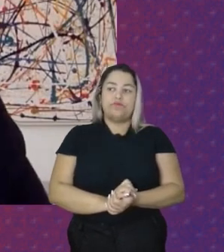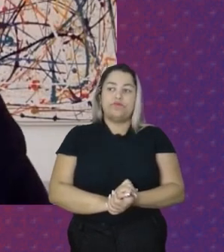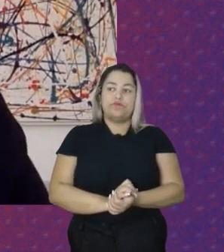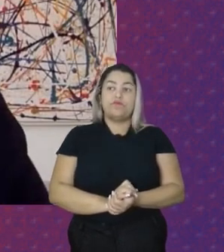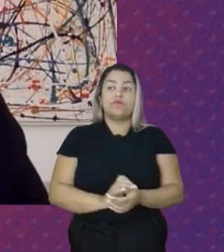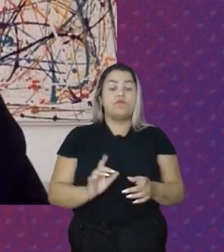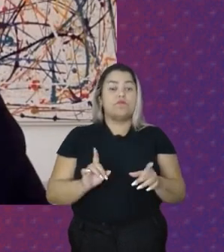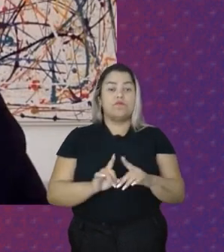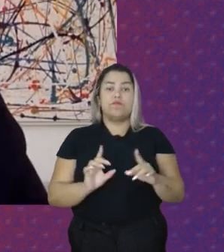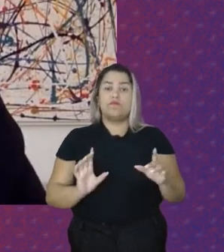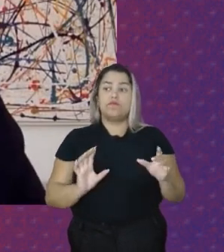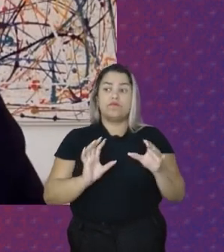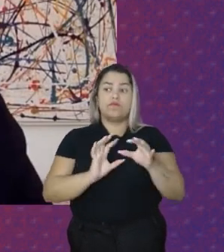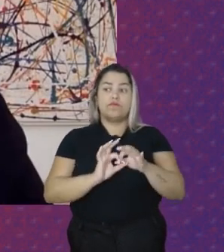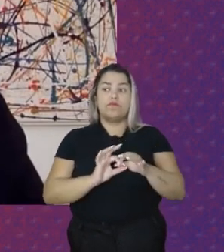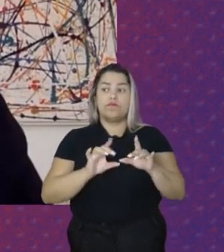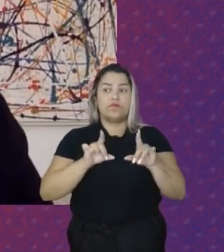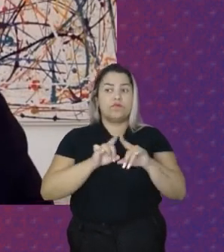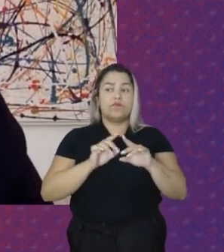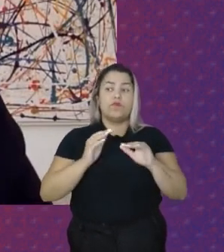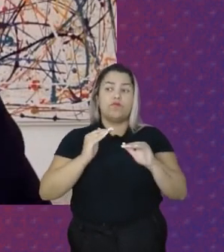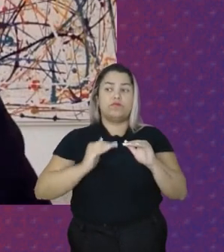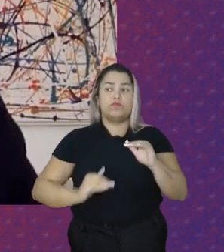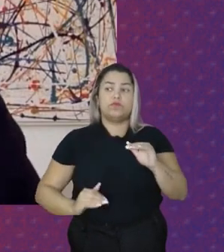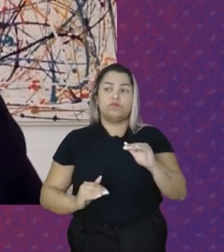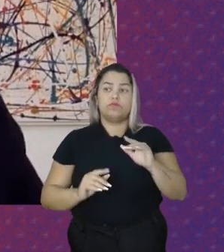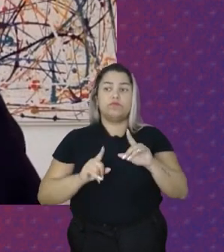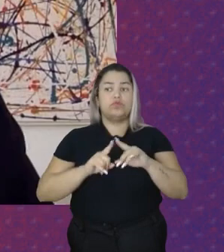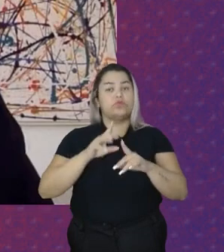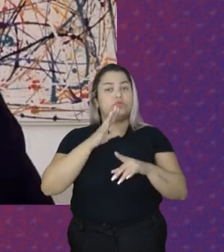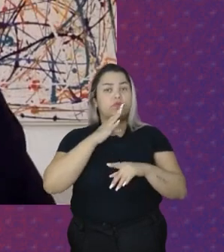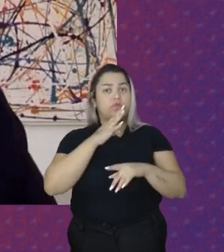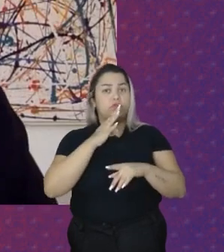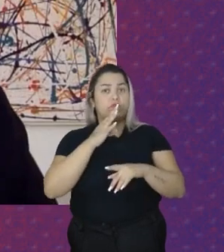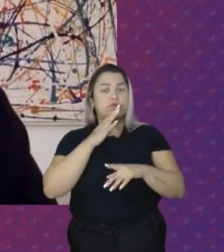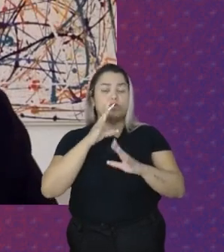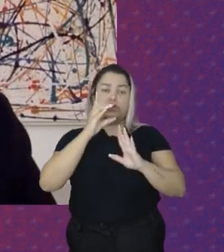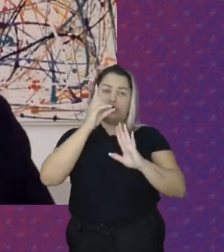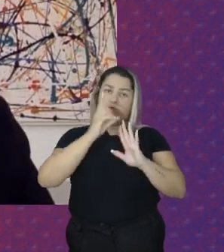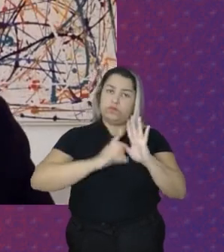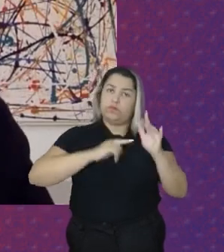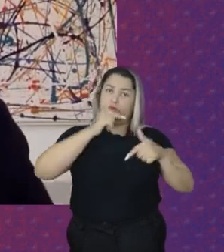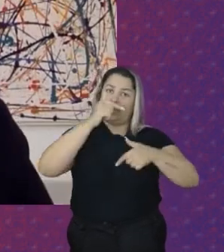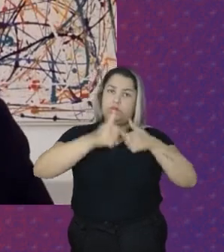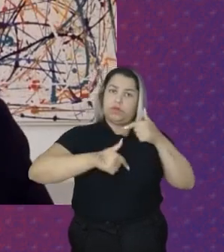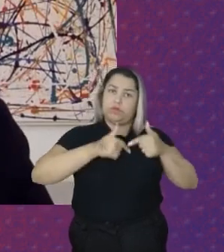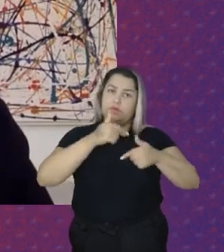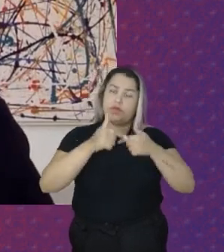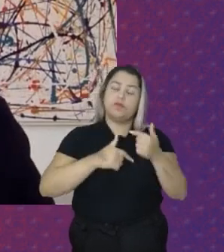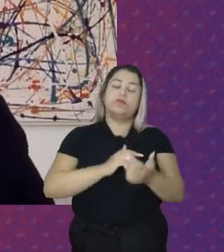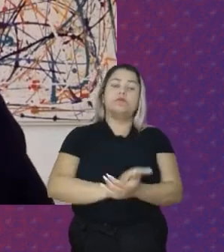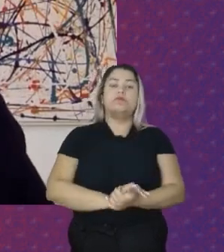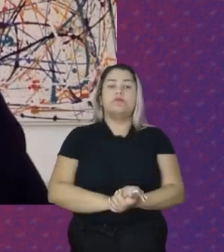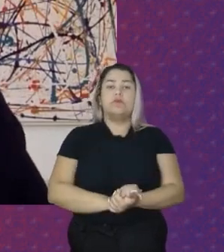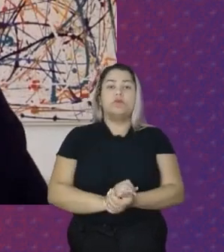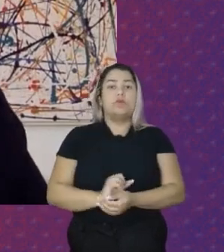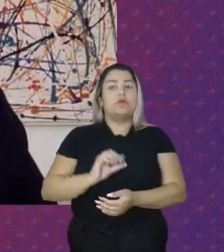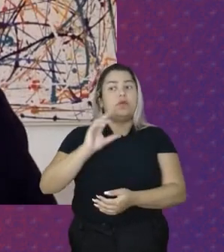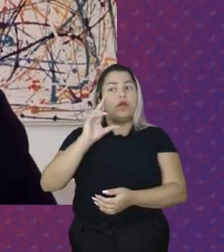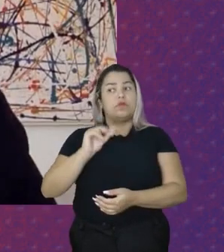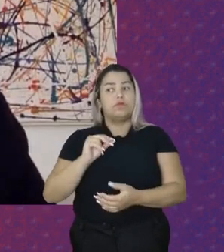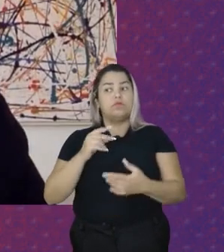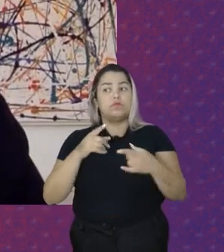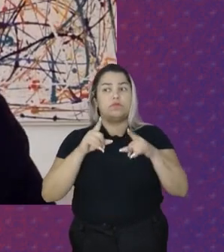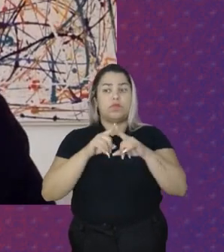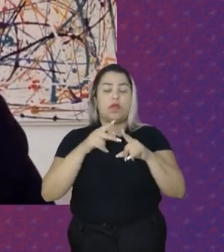Associado A um baixo Nível De reconhecimento De direitos Trabalhistas A não Adesão